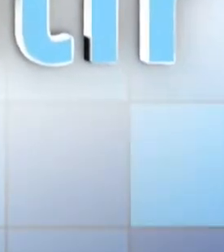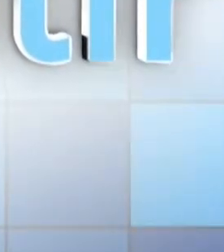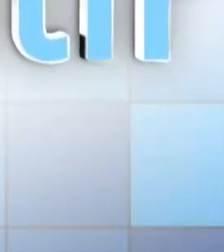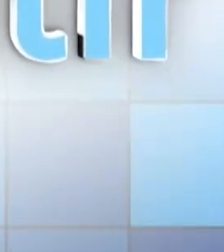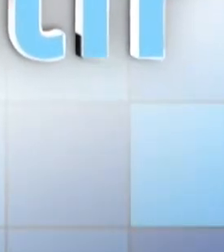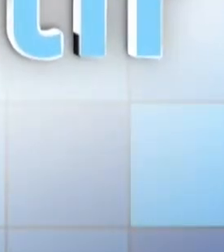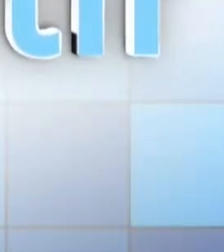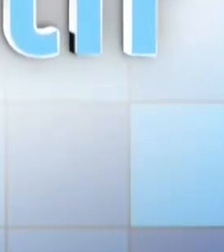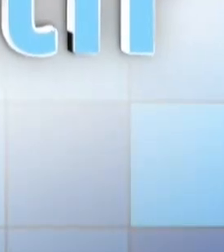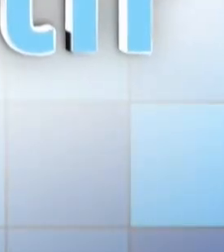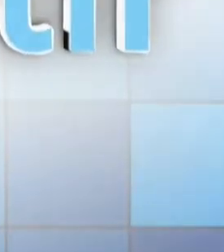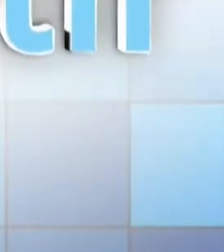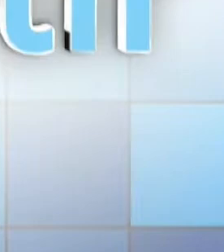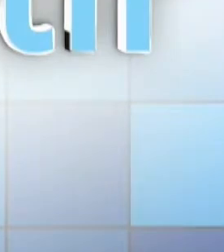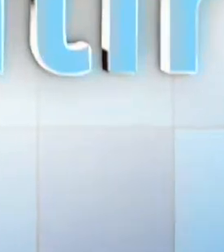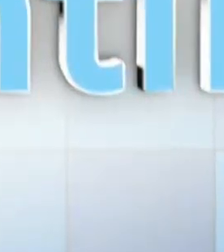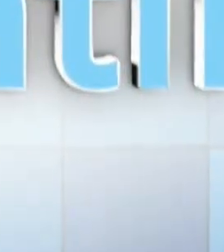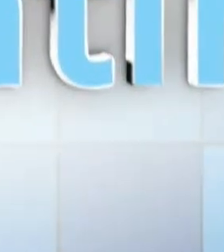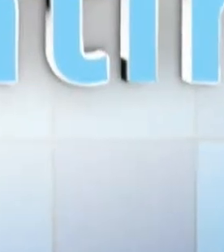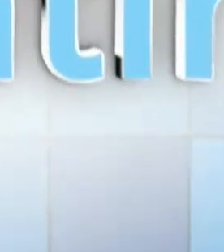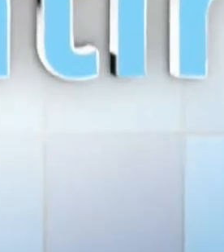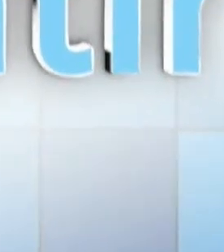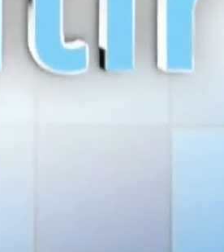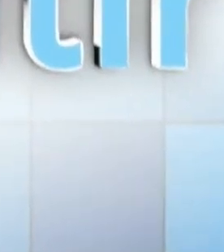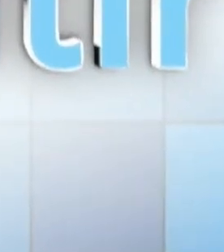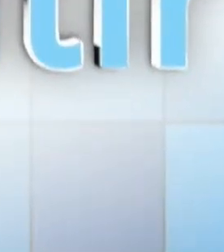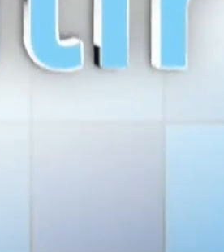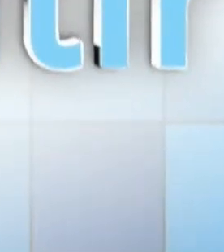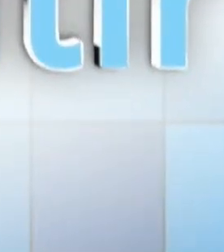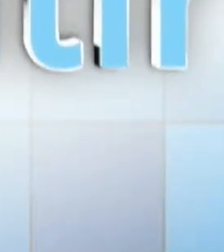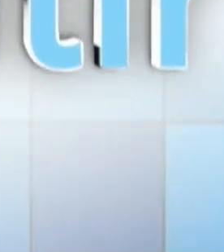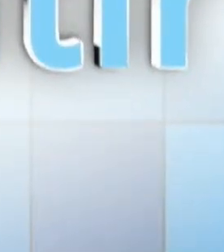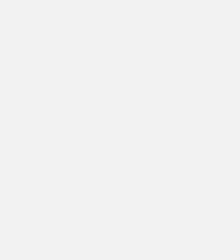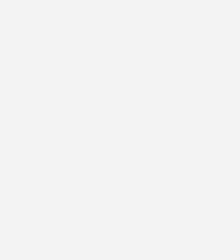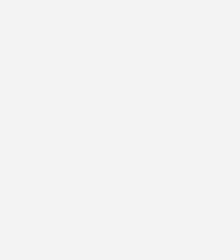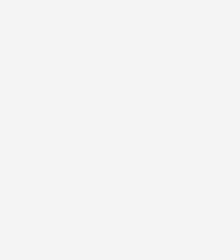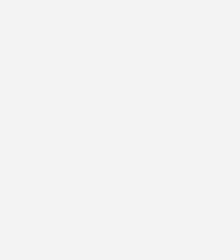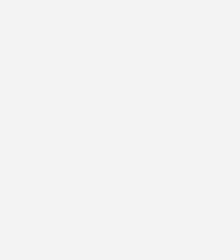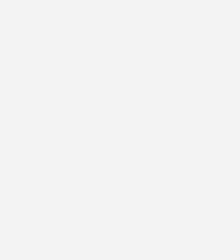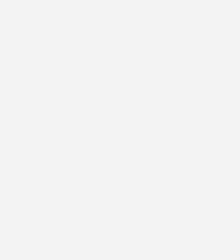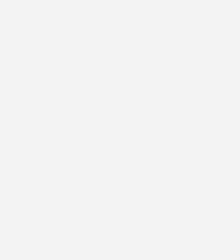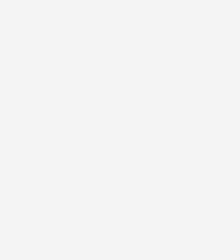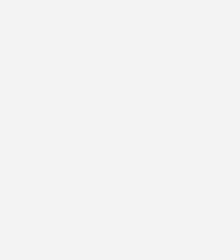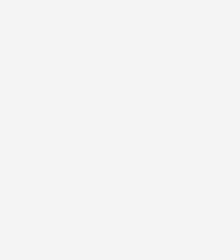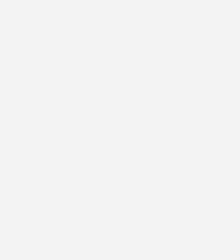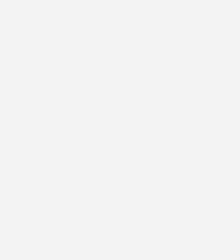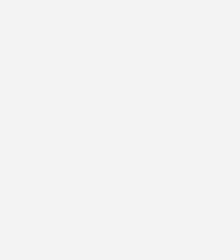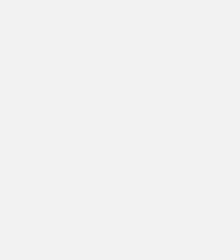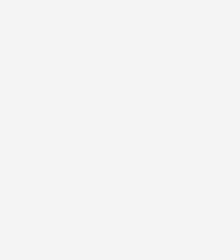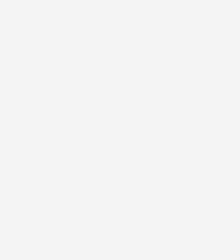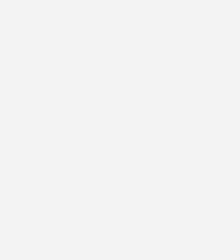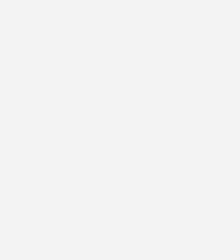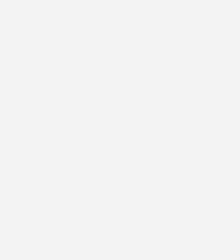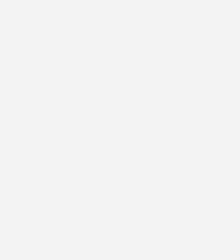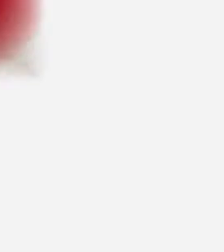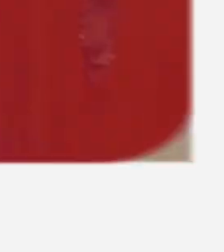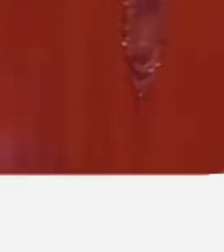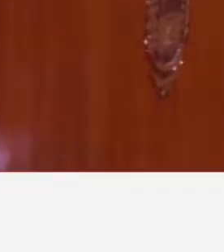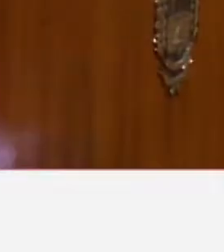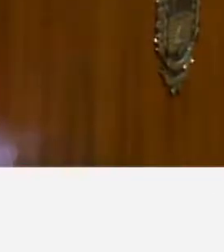Vê, ouvir, sentir. Vê, ouvir, sentir.